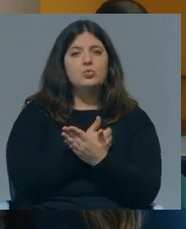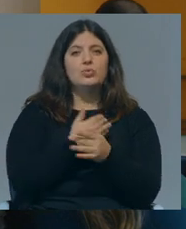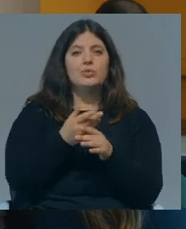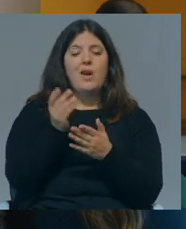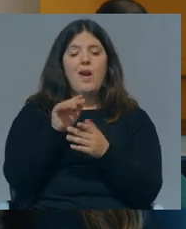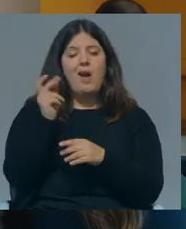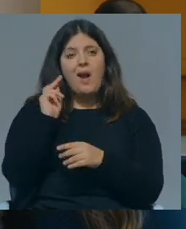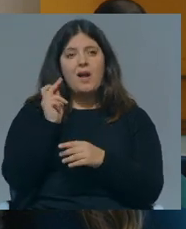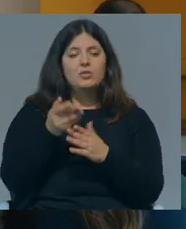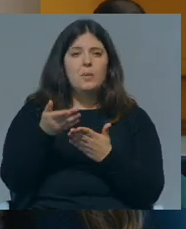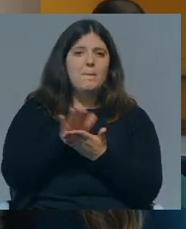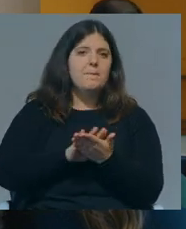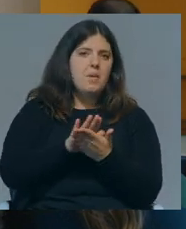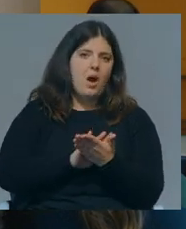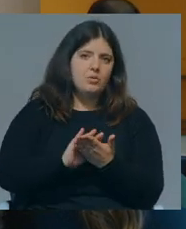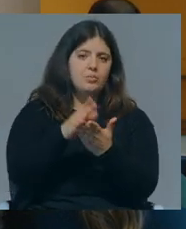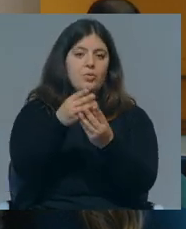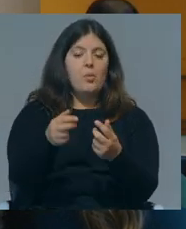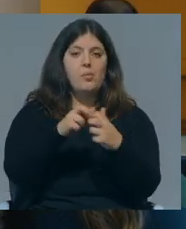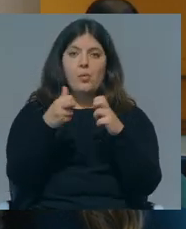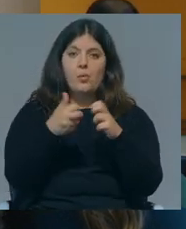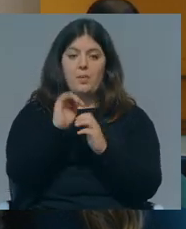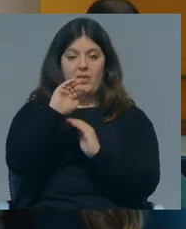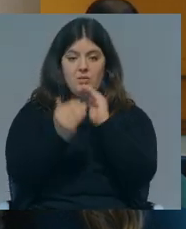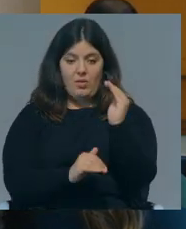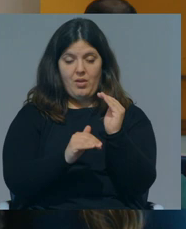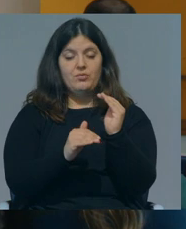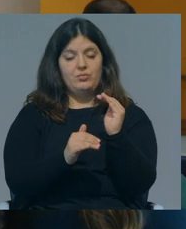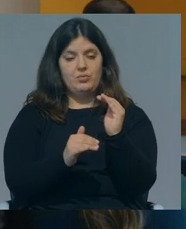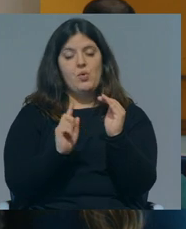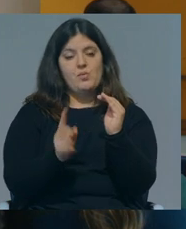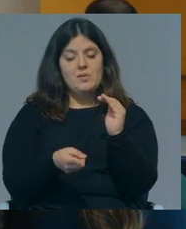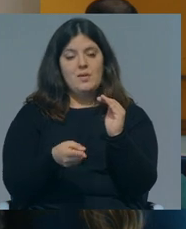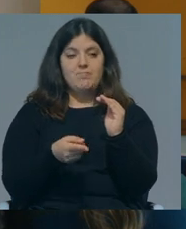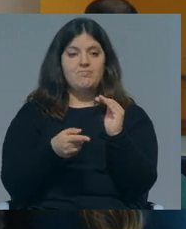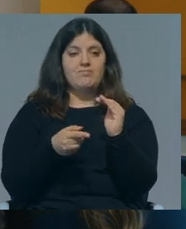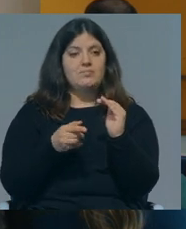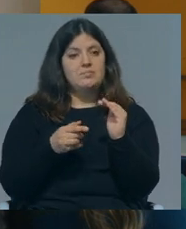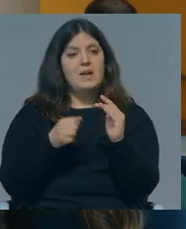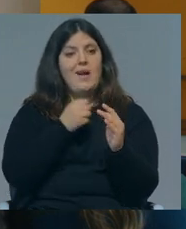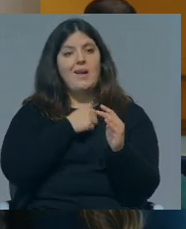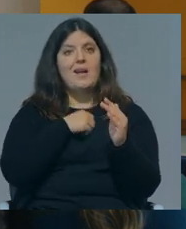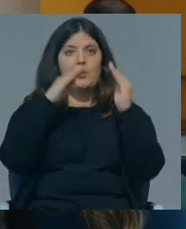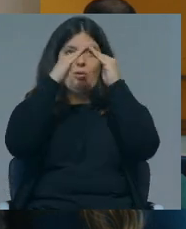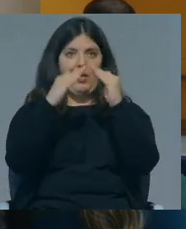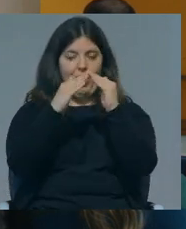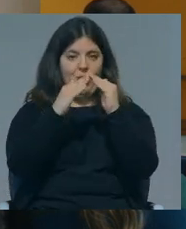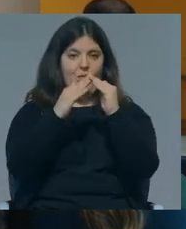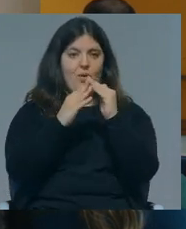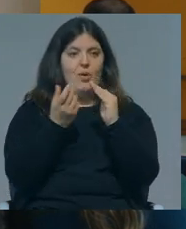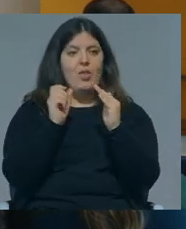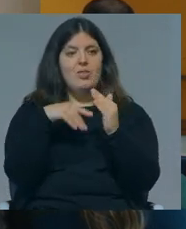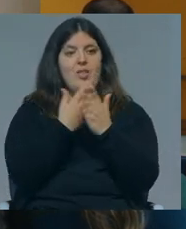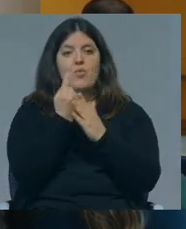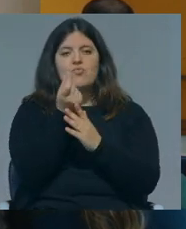mais essenciais para resolver o enorme problema das desigualdades, eu acho que realmente é começar a casa pelo telhado e eu não metia nem um euro